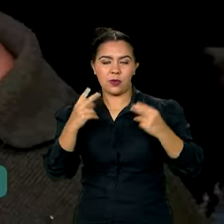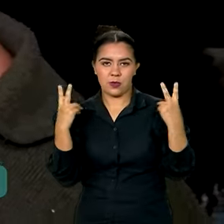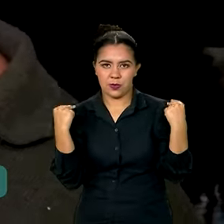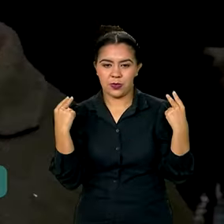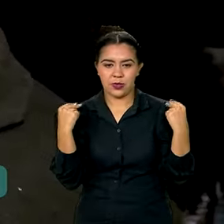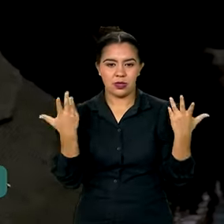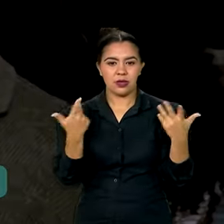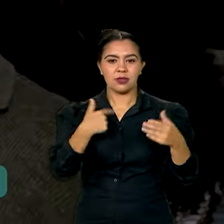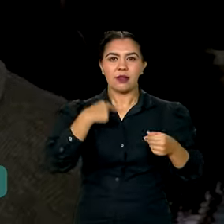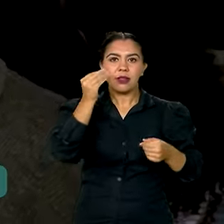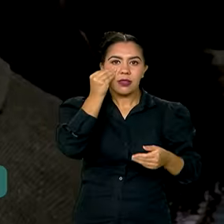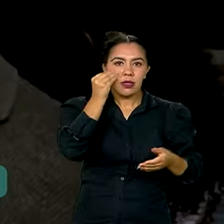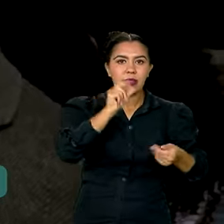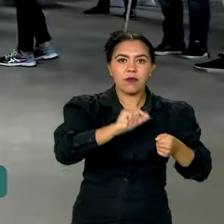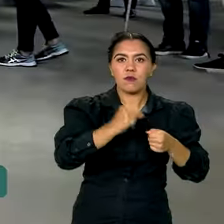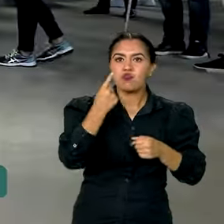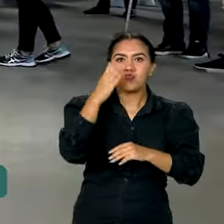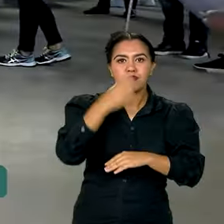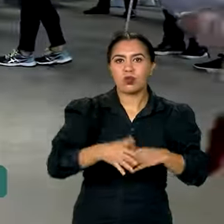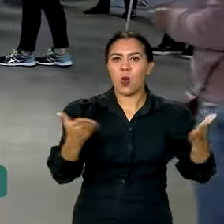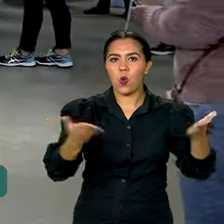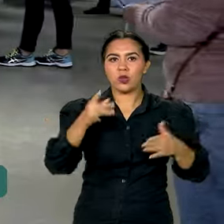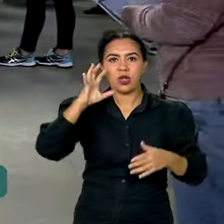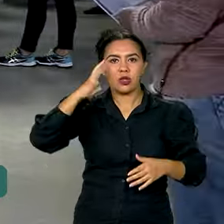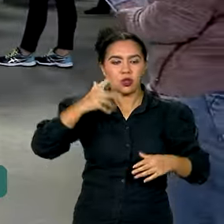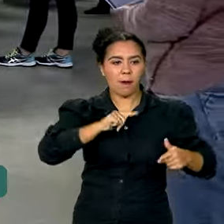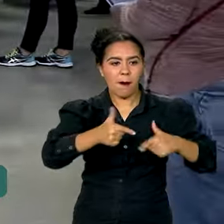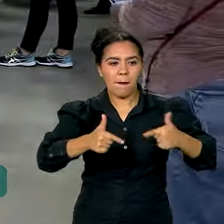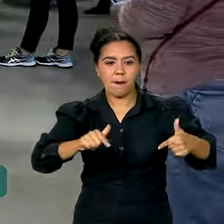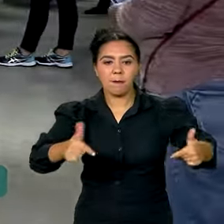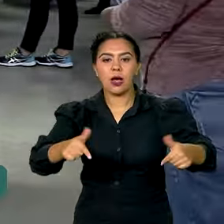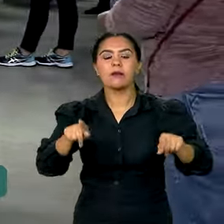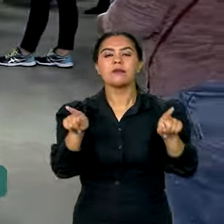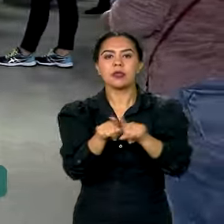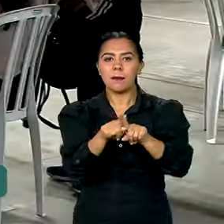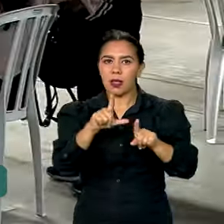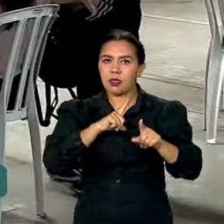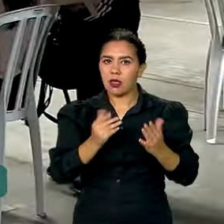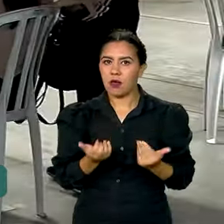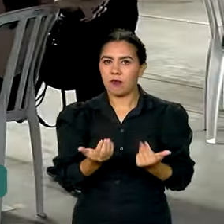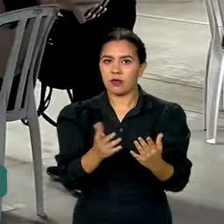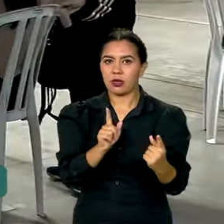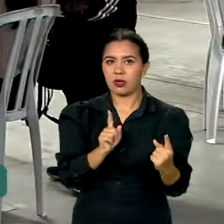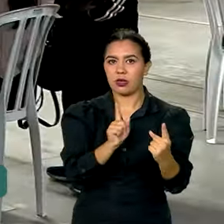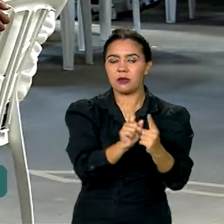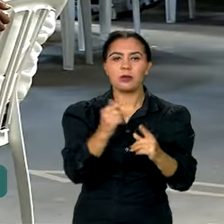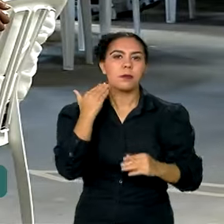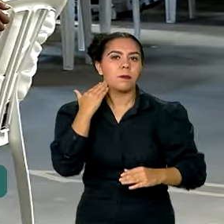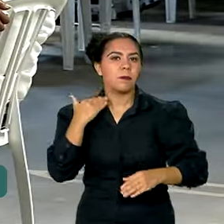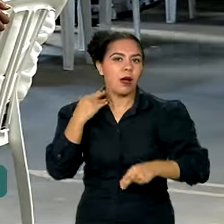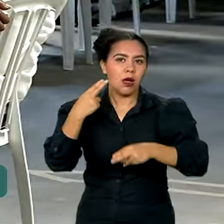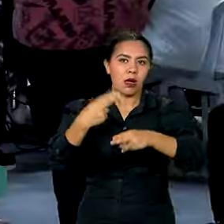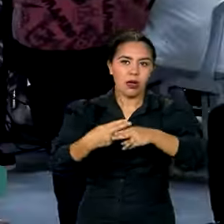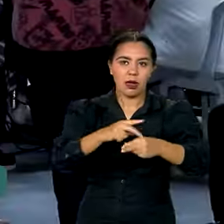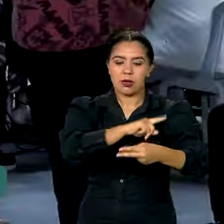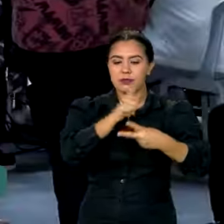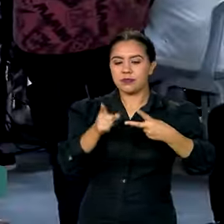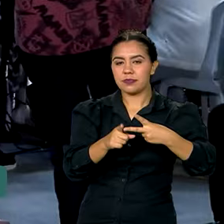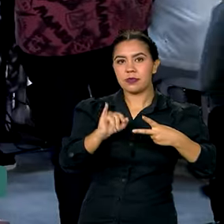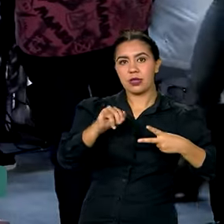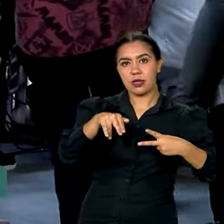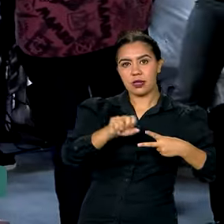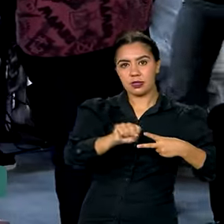todos os documentos num único dia. No mutirão também estão disponíveis os serviços da Caixa Econômica, do INSS, das